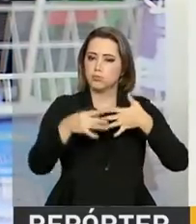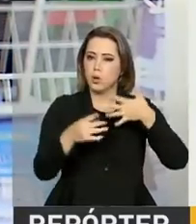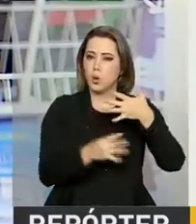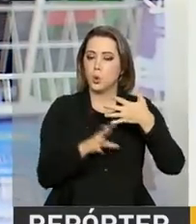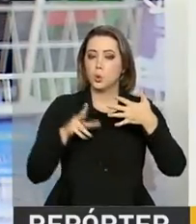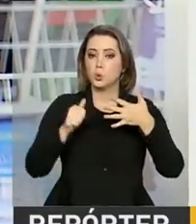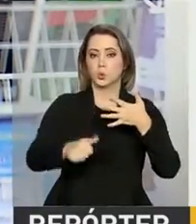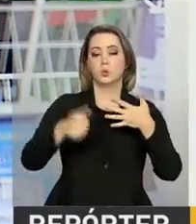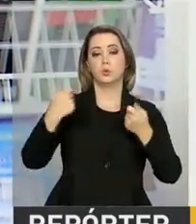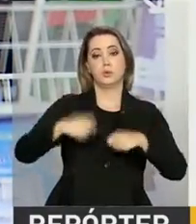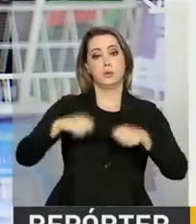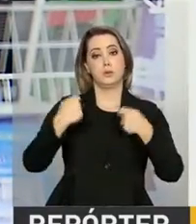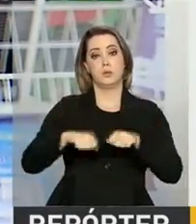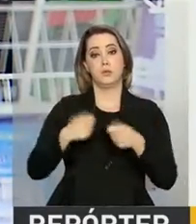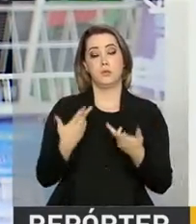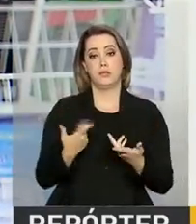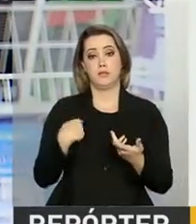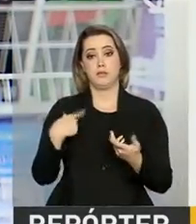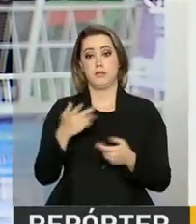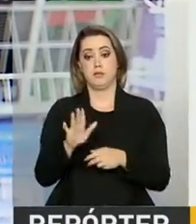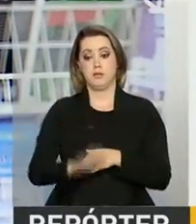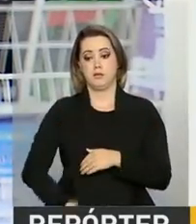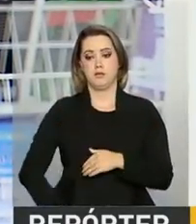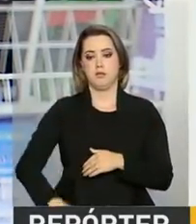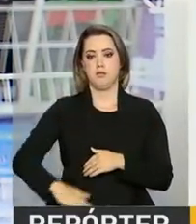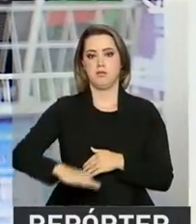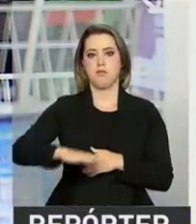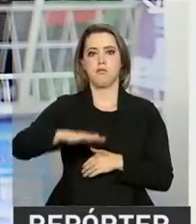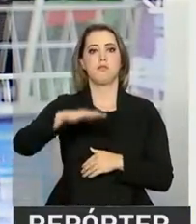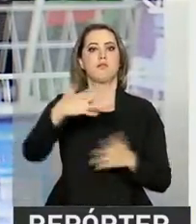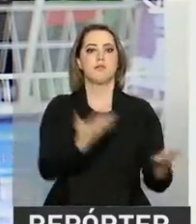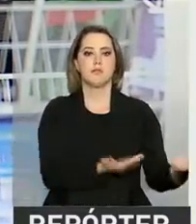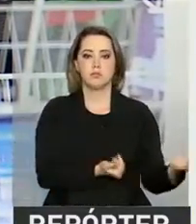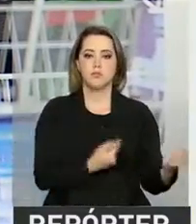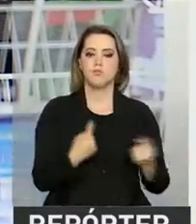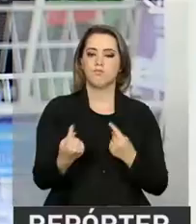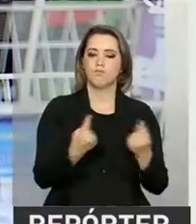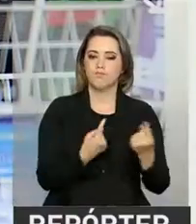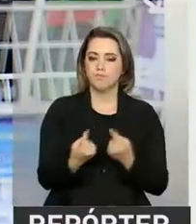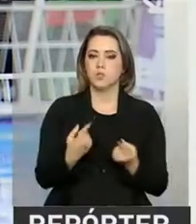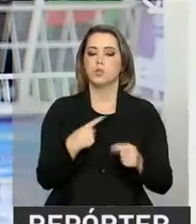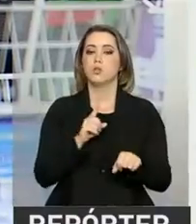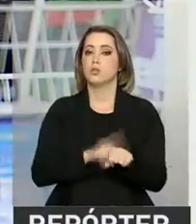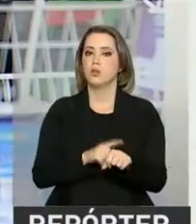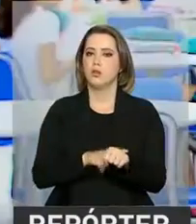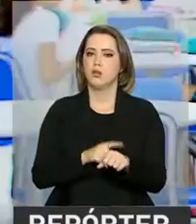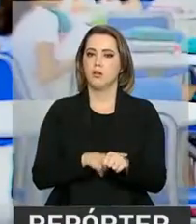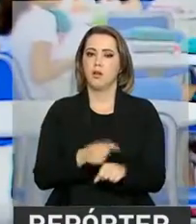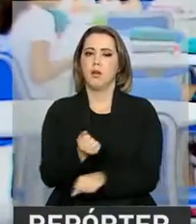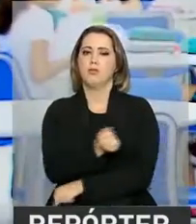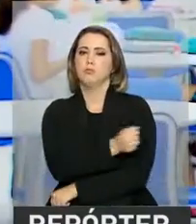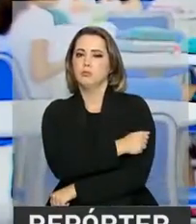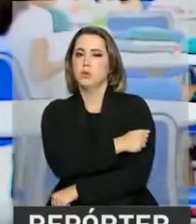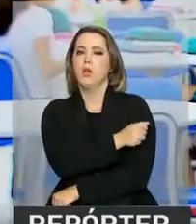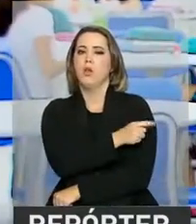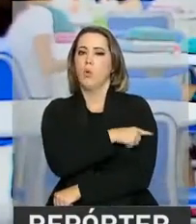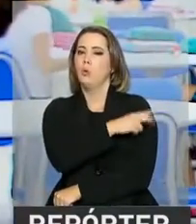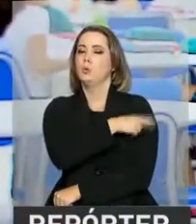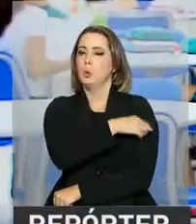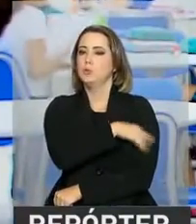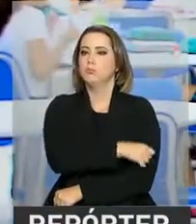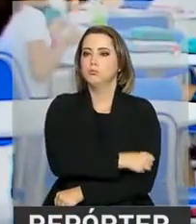e as aprendizagens pretendidas para as crianças e jovens de cada etapa da educação. Isso indica